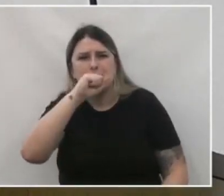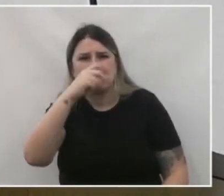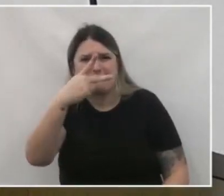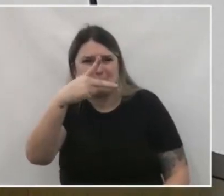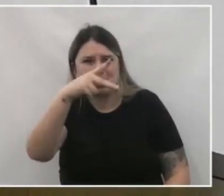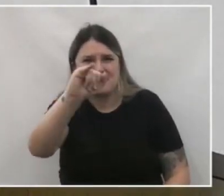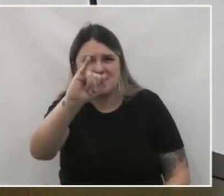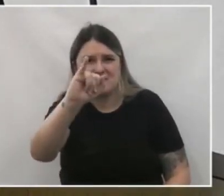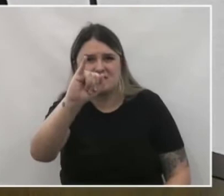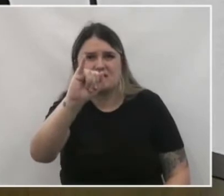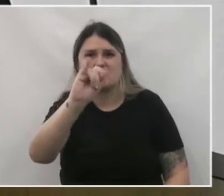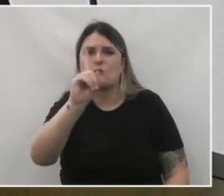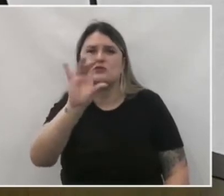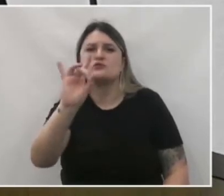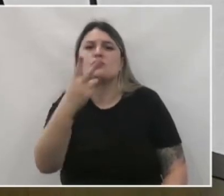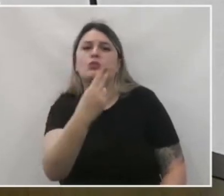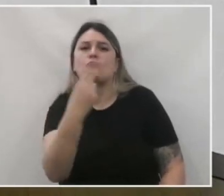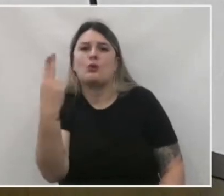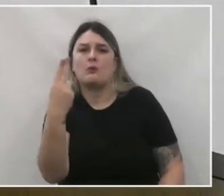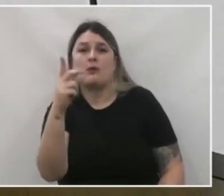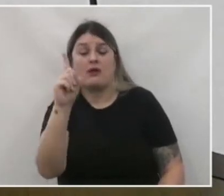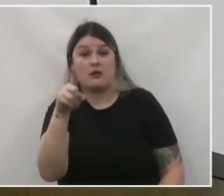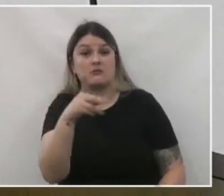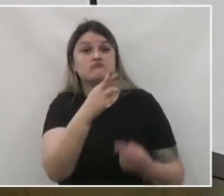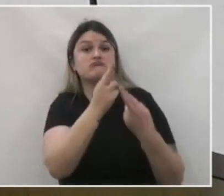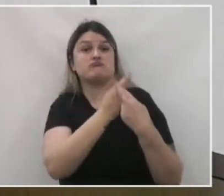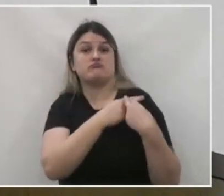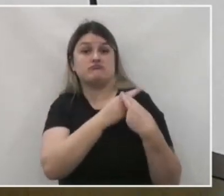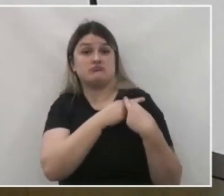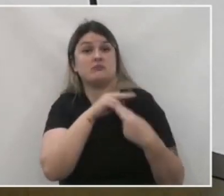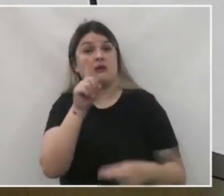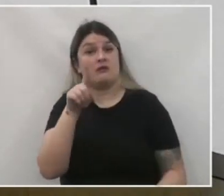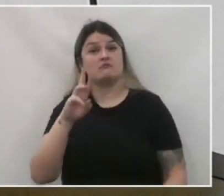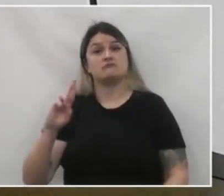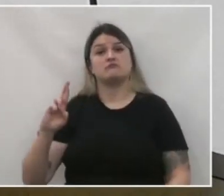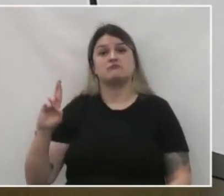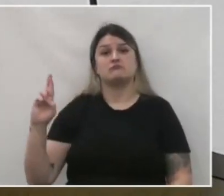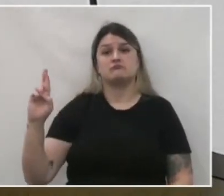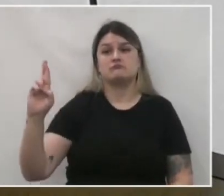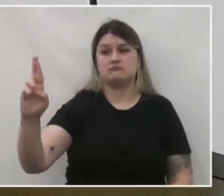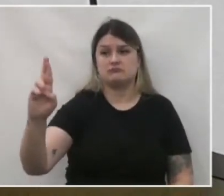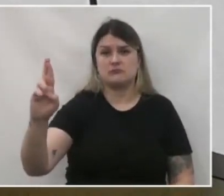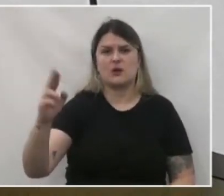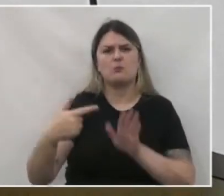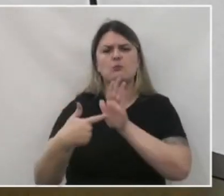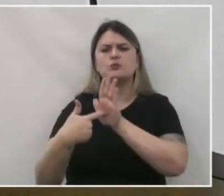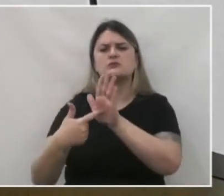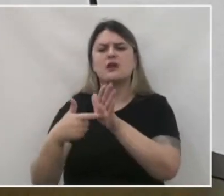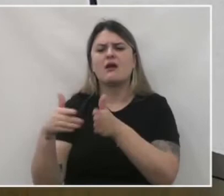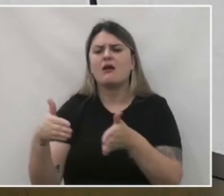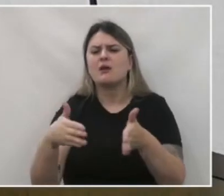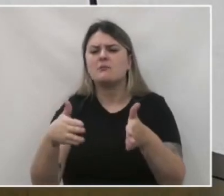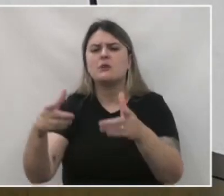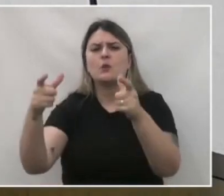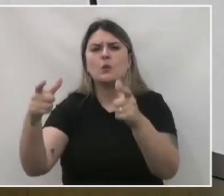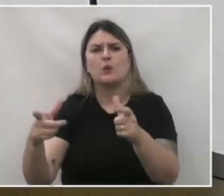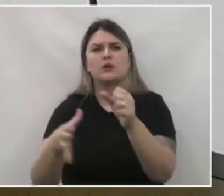É ocupar um lugar de responsabilidade e de referência. É representar um norte, um lugar de segurança.